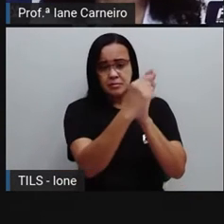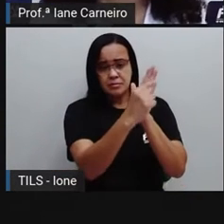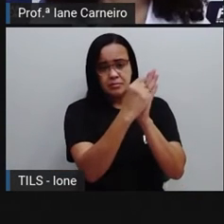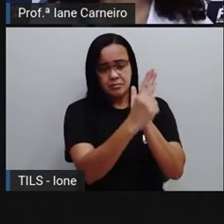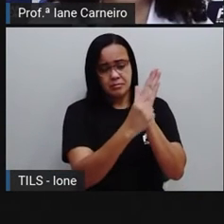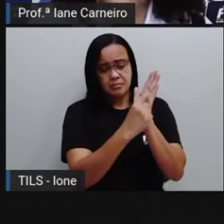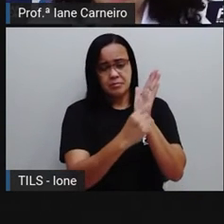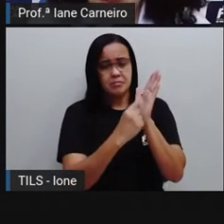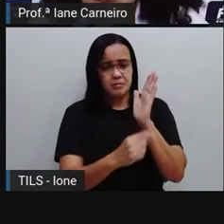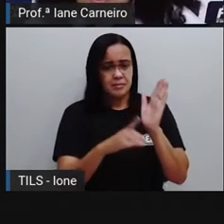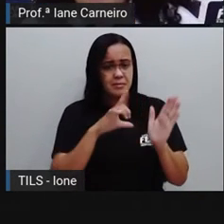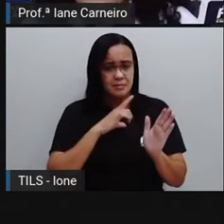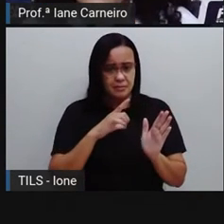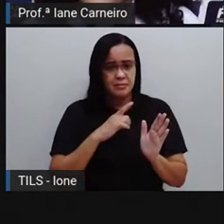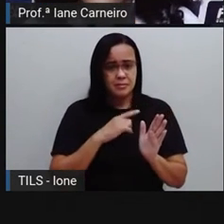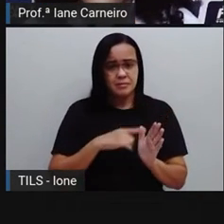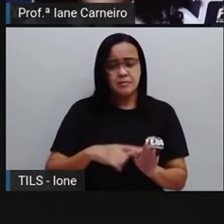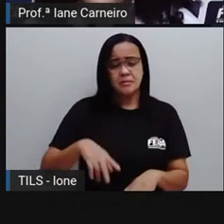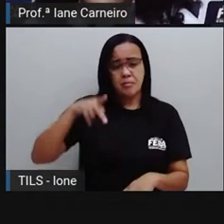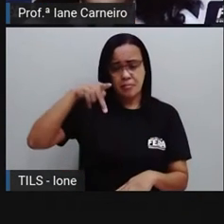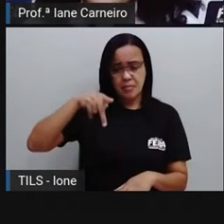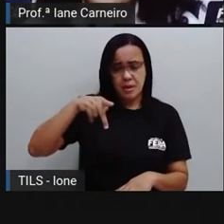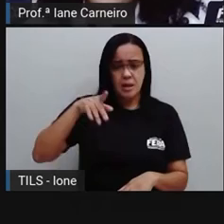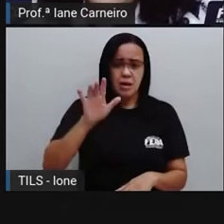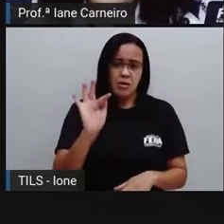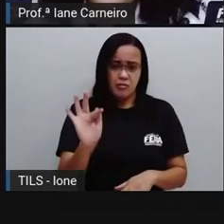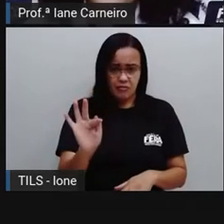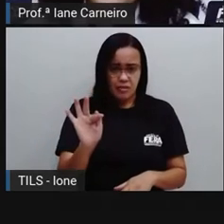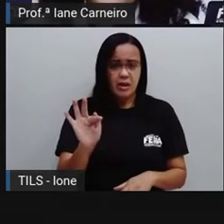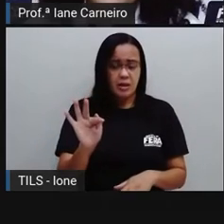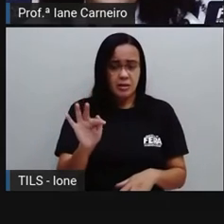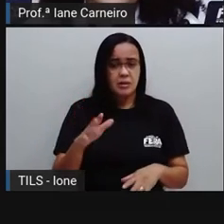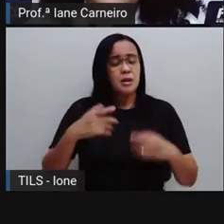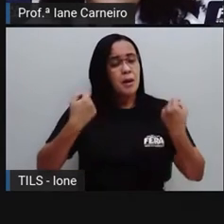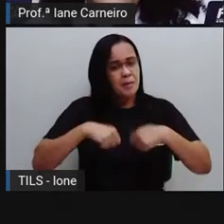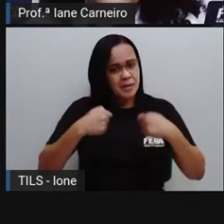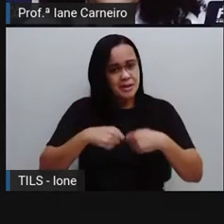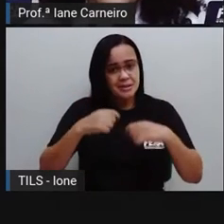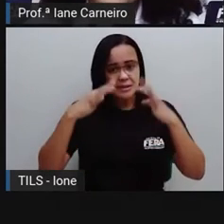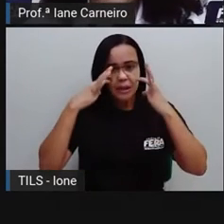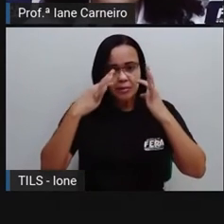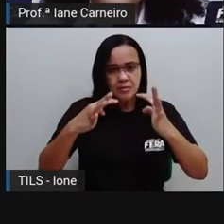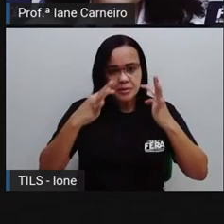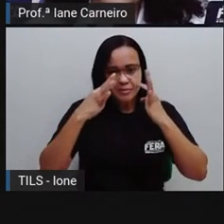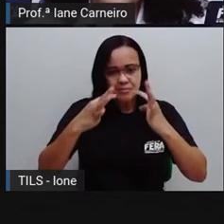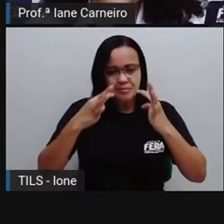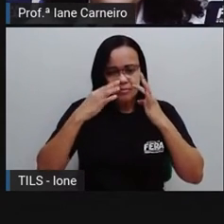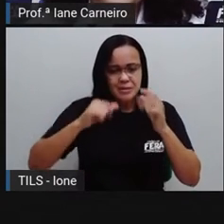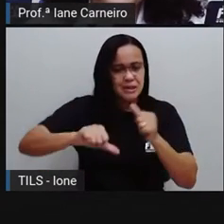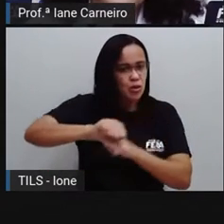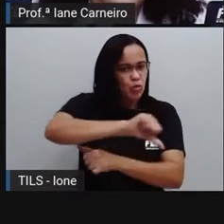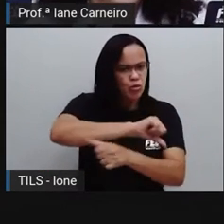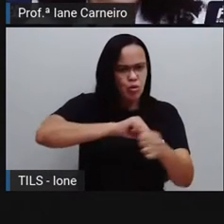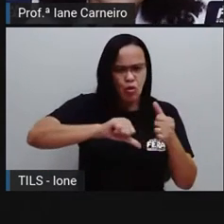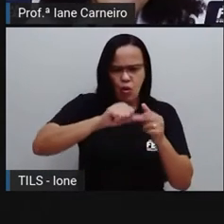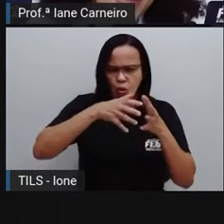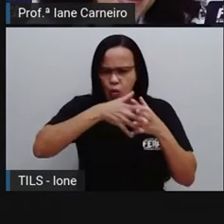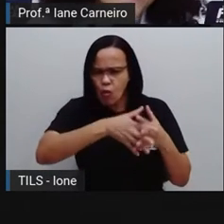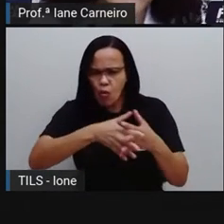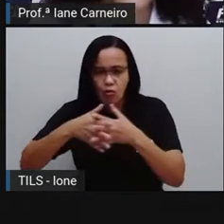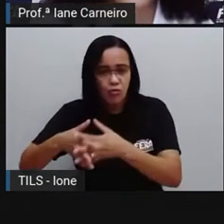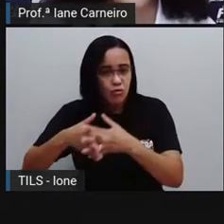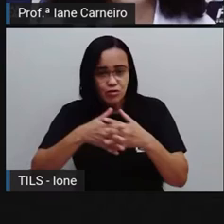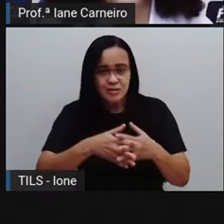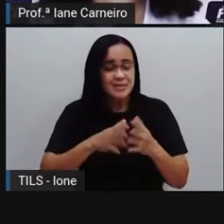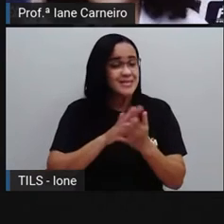né? Então, tem que prestar bastante atenção para não trocar. E aí também é comum, ó, trocar com a letra B,